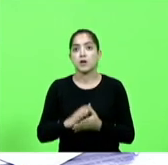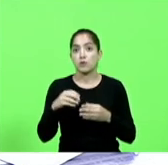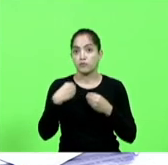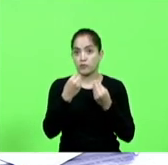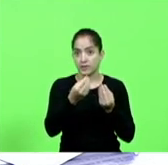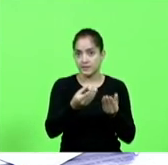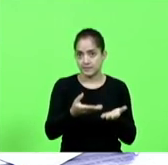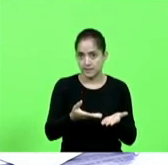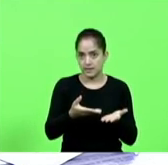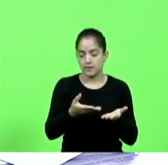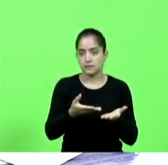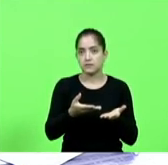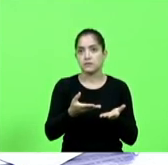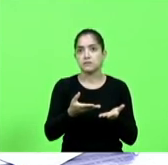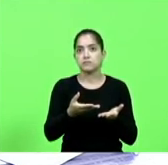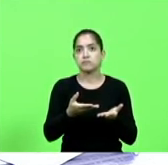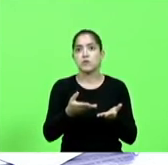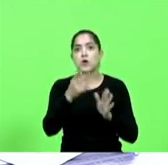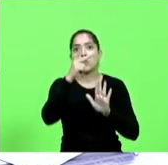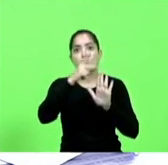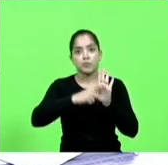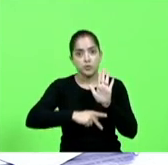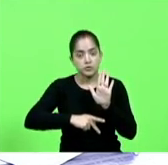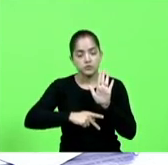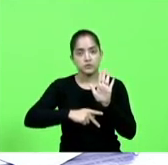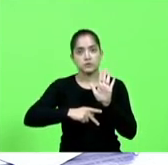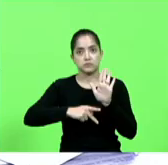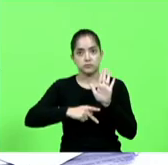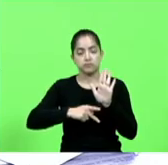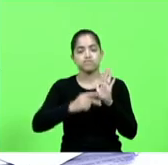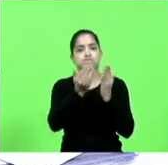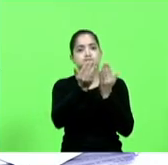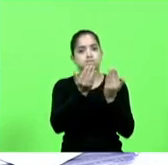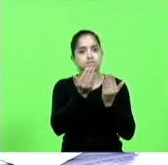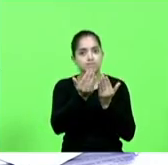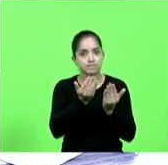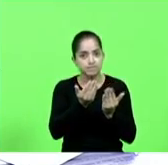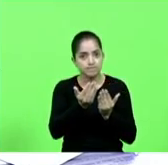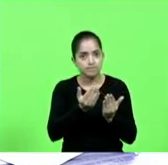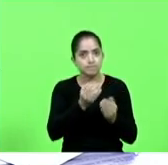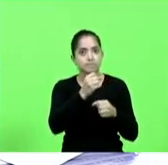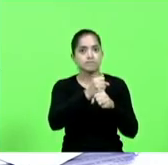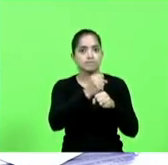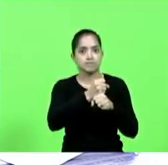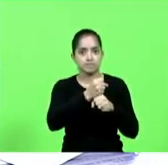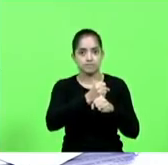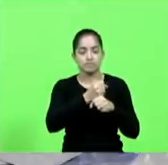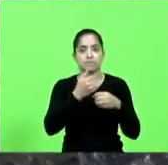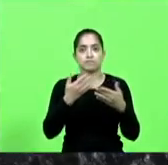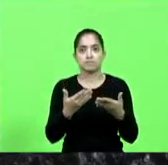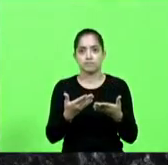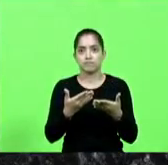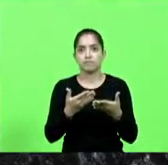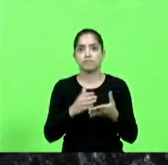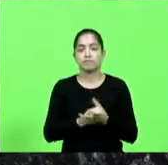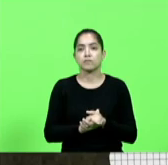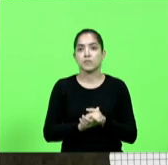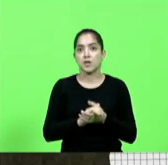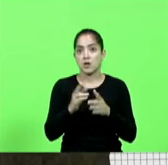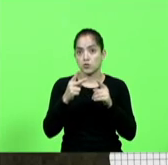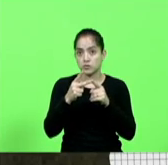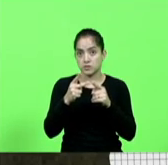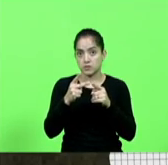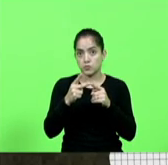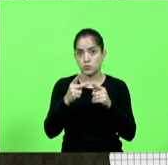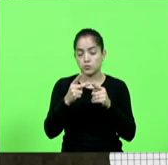à Casa Civil o projeto para que fosse analisada a obra e os serviços similares. O segundo, coloque o